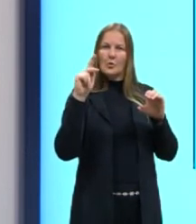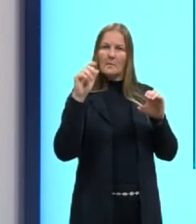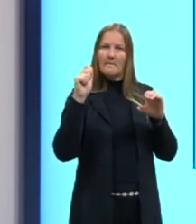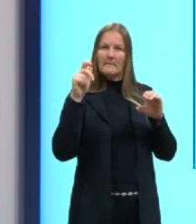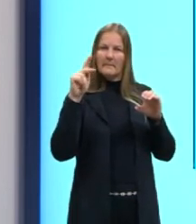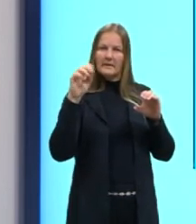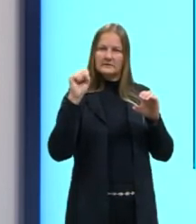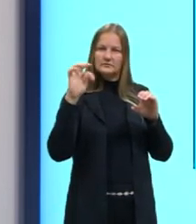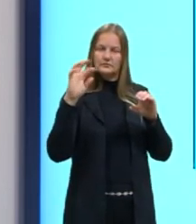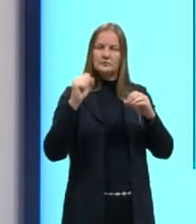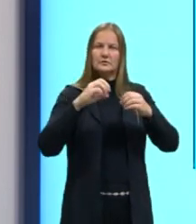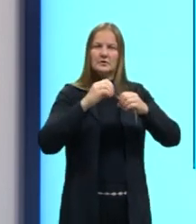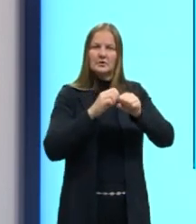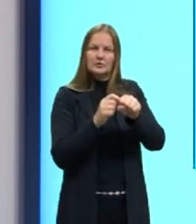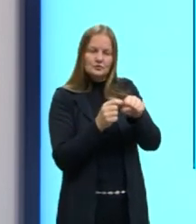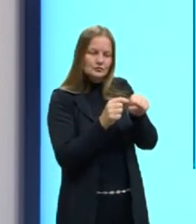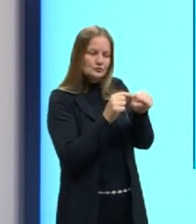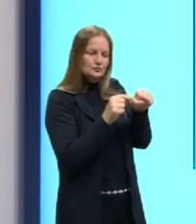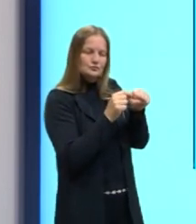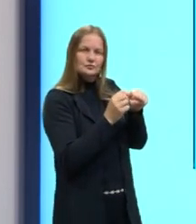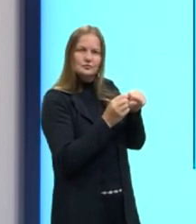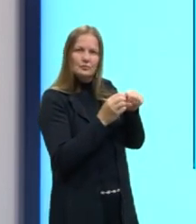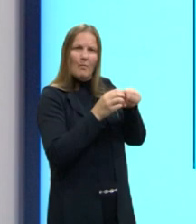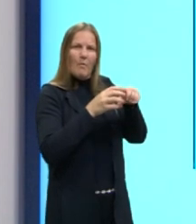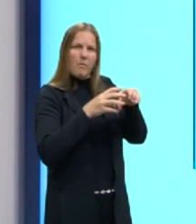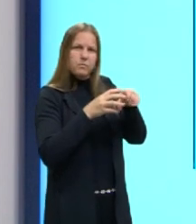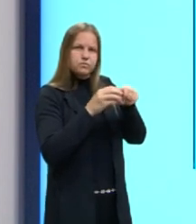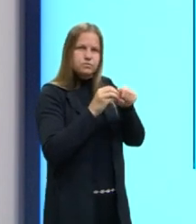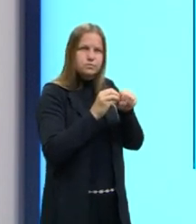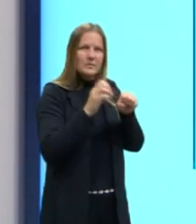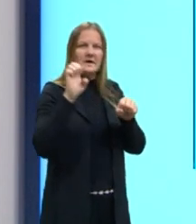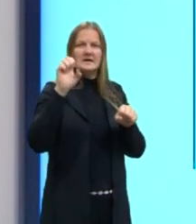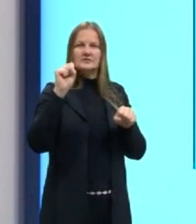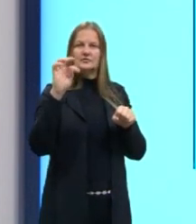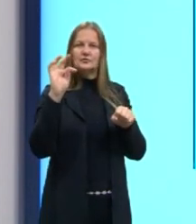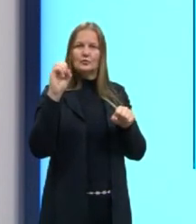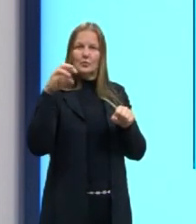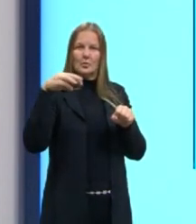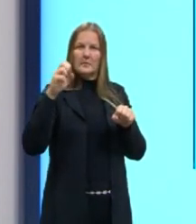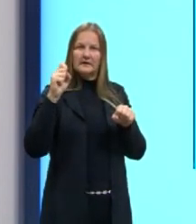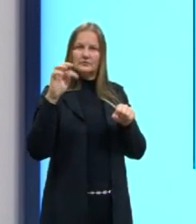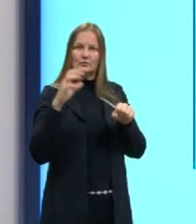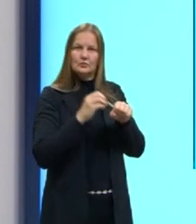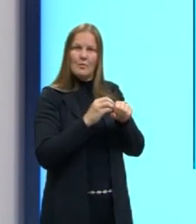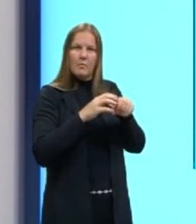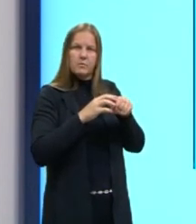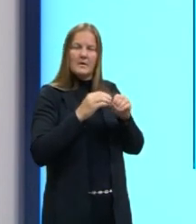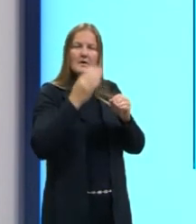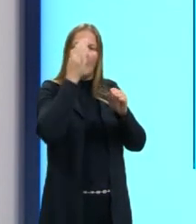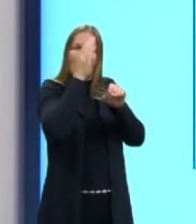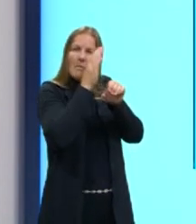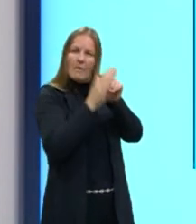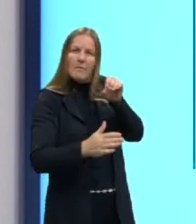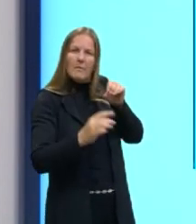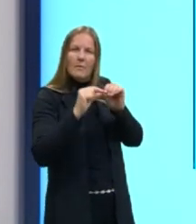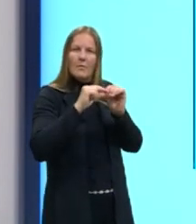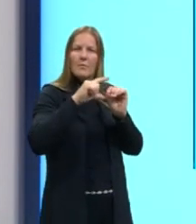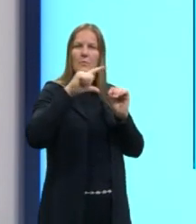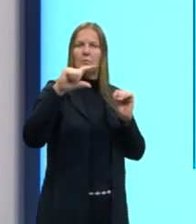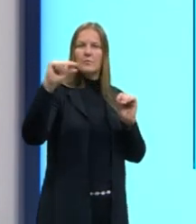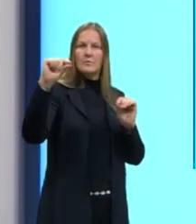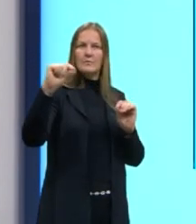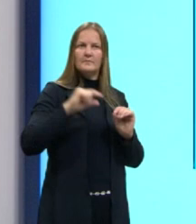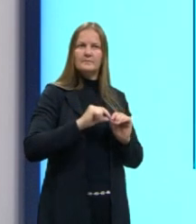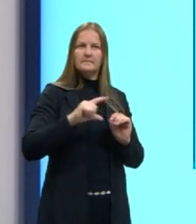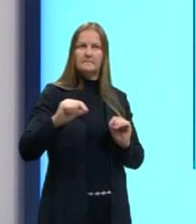tem o estômato. Então, aqui é um corte de uma folha. Ali, observando um pouquinho mais de perto,